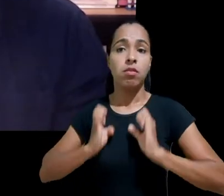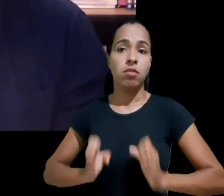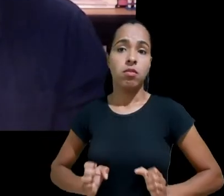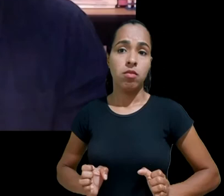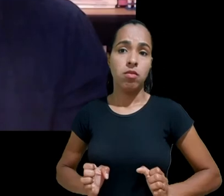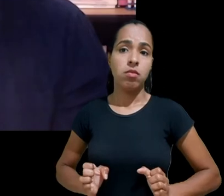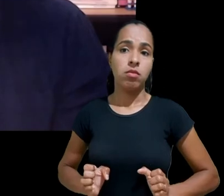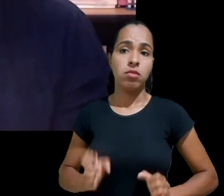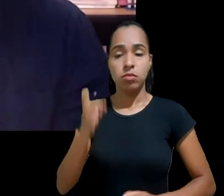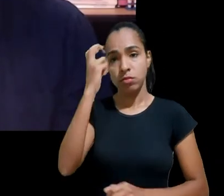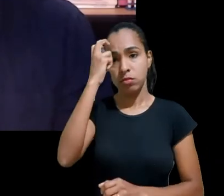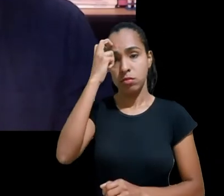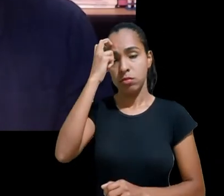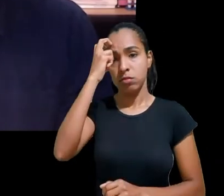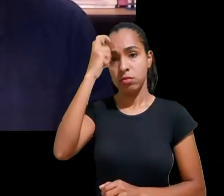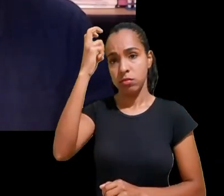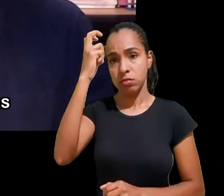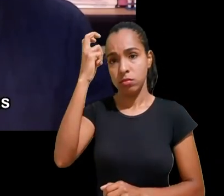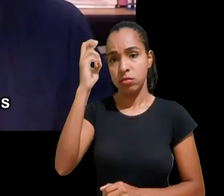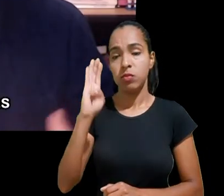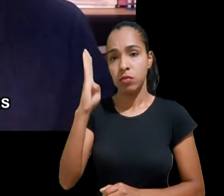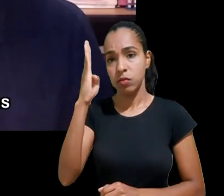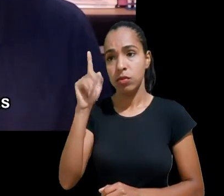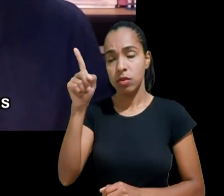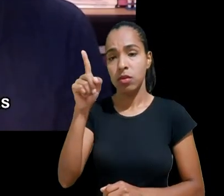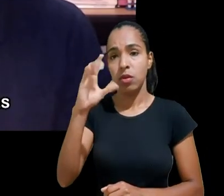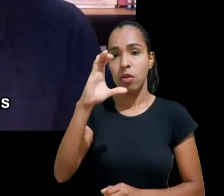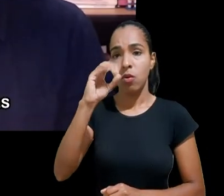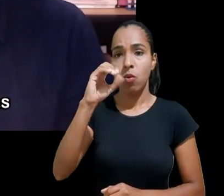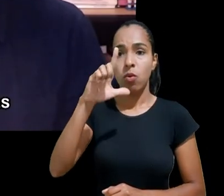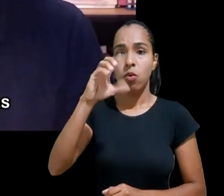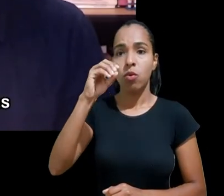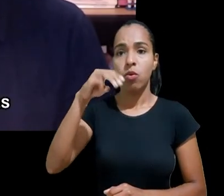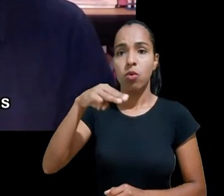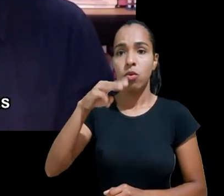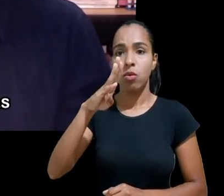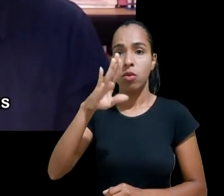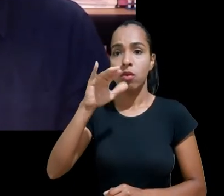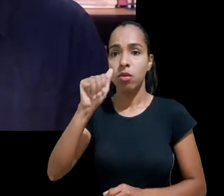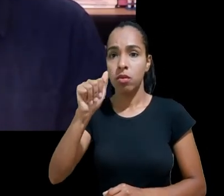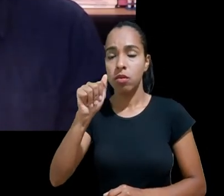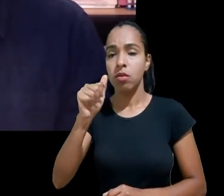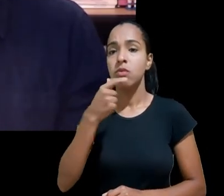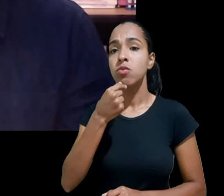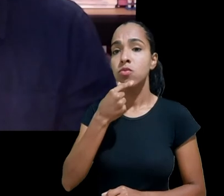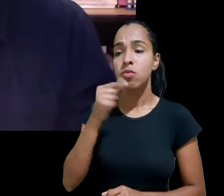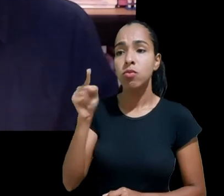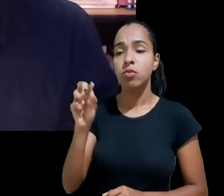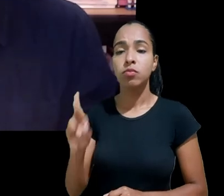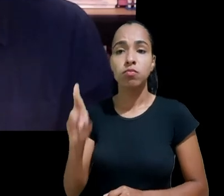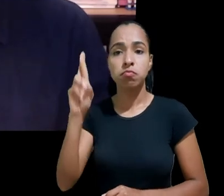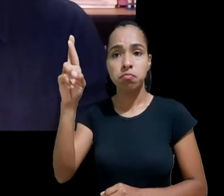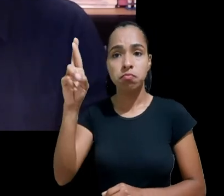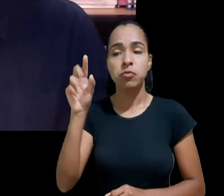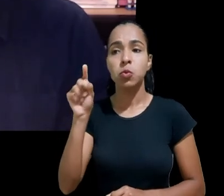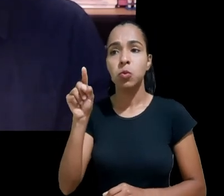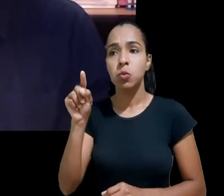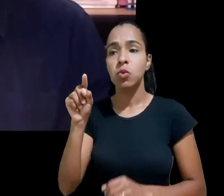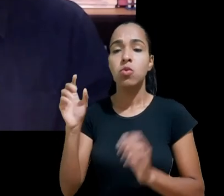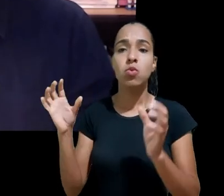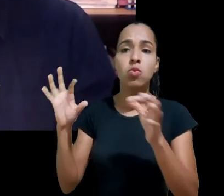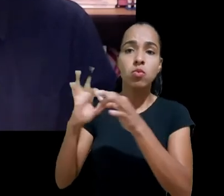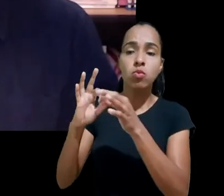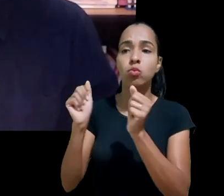colombiano liderado por Armando Guil e assessorado por um conjunto de especialistas regionais e internacionais